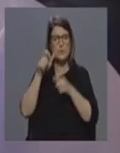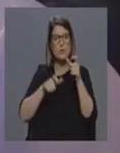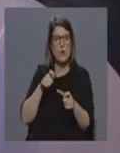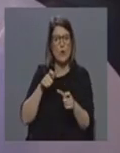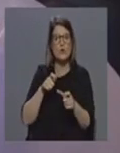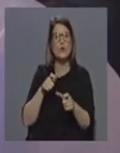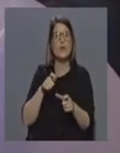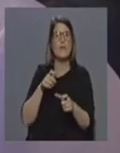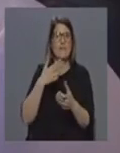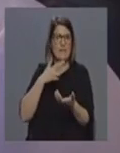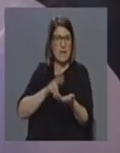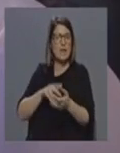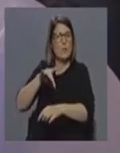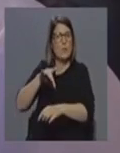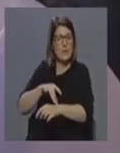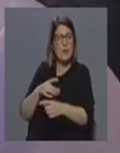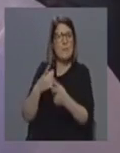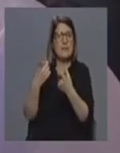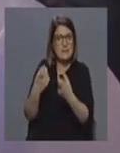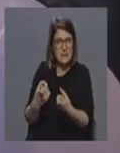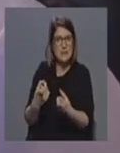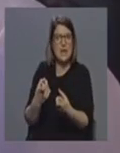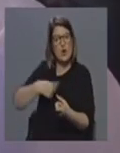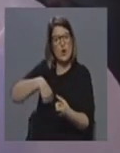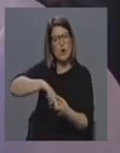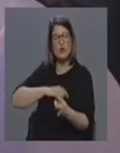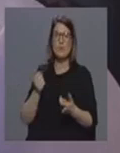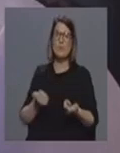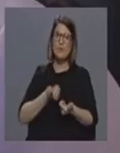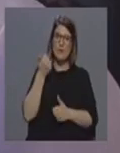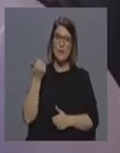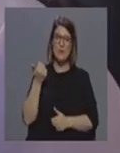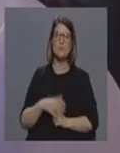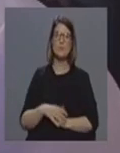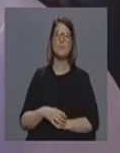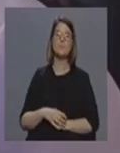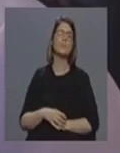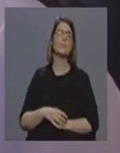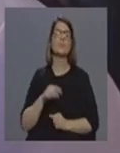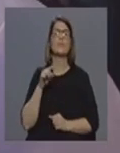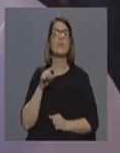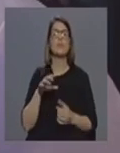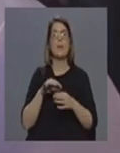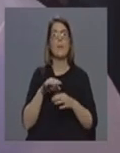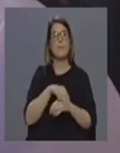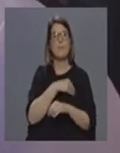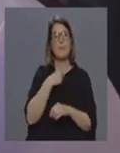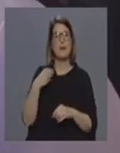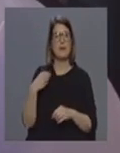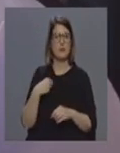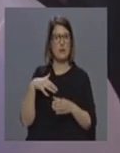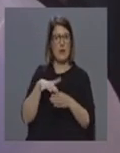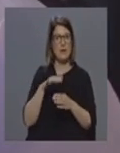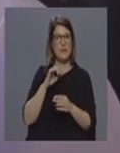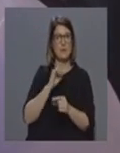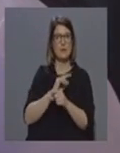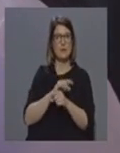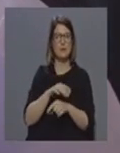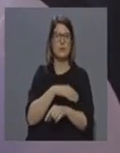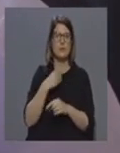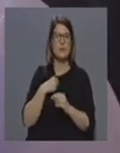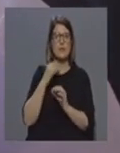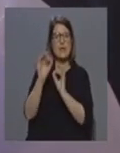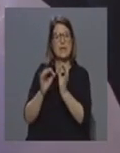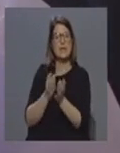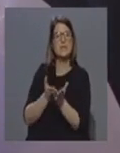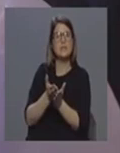necessitam de nós A nível de recursos humanos do hospital nomeadamente médicos nessa área da medicina intensiva